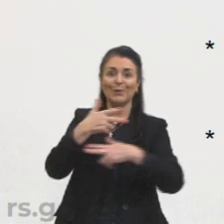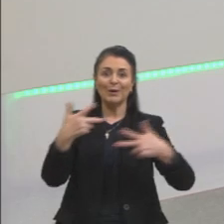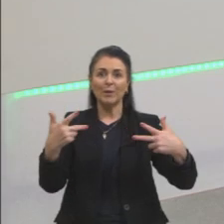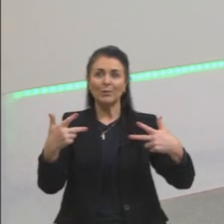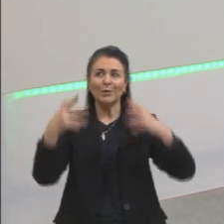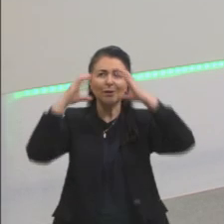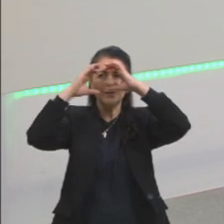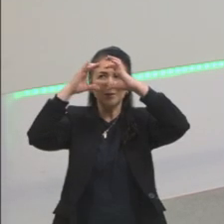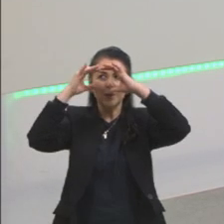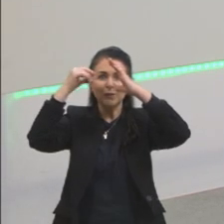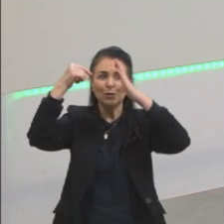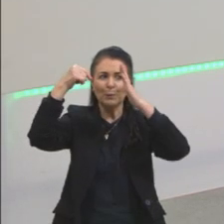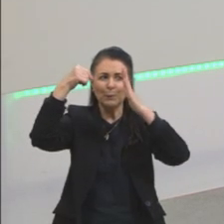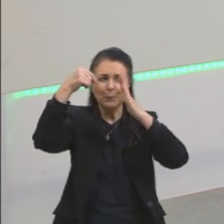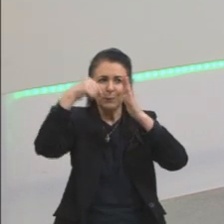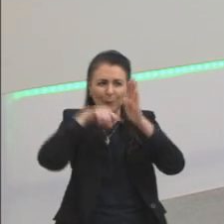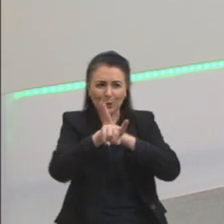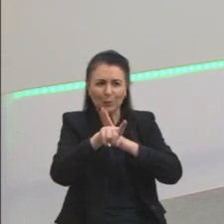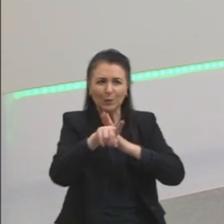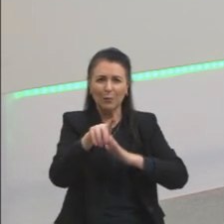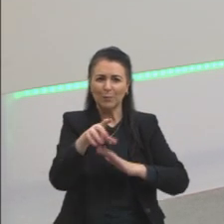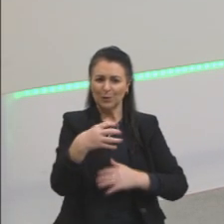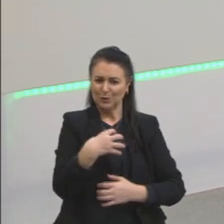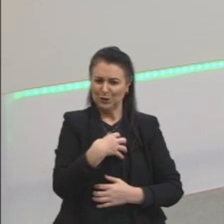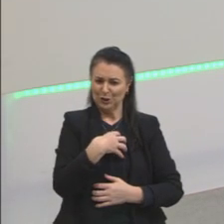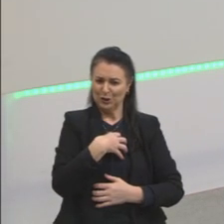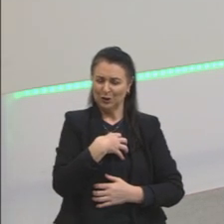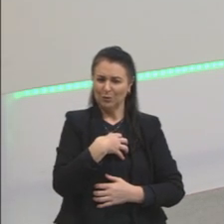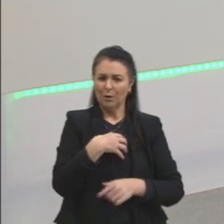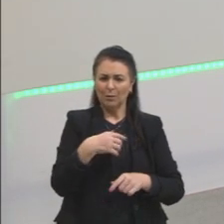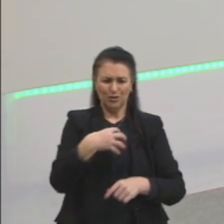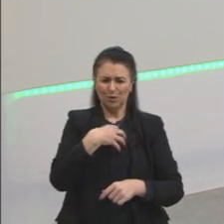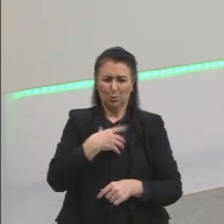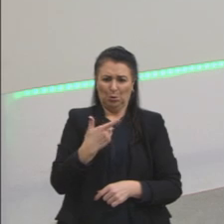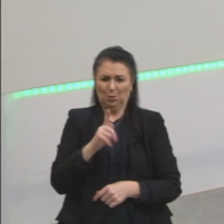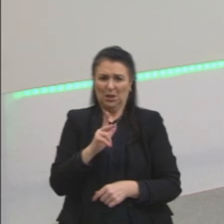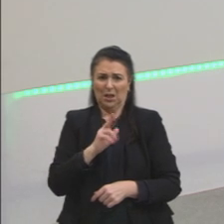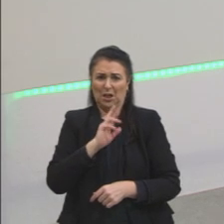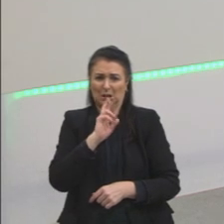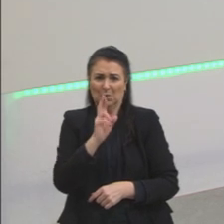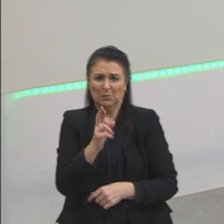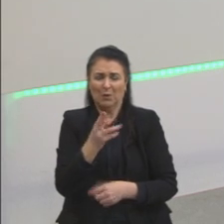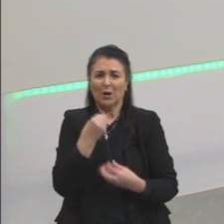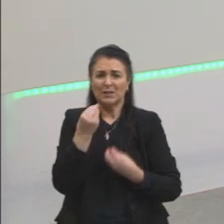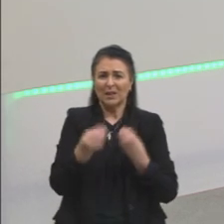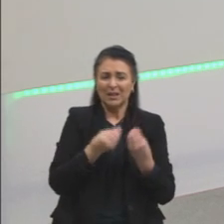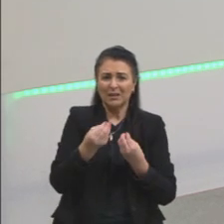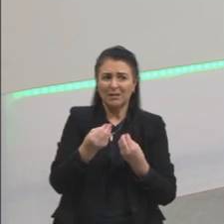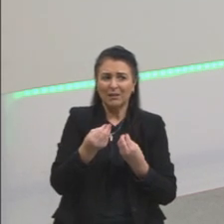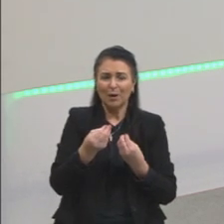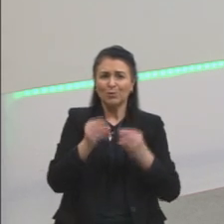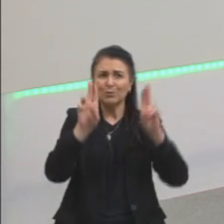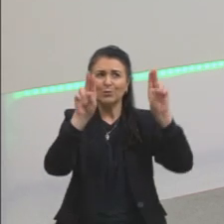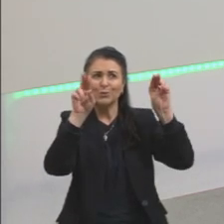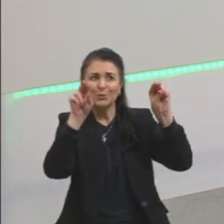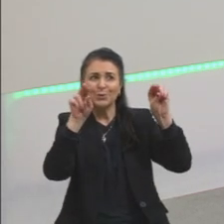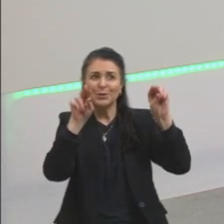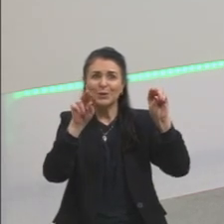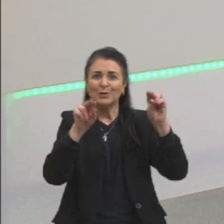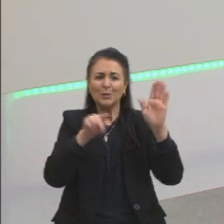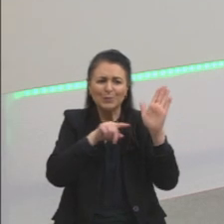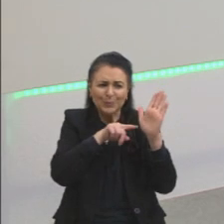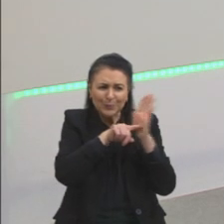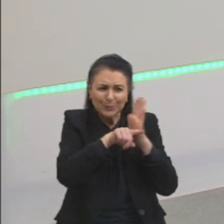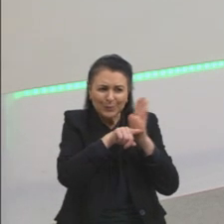pergunta para os sentidos, mas como os sentidos não têm respostas, esses assuntos nós podemos apenas especular. Então,